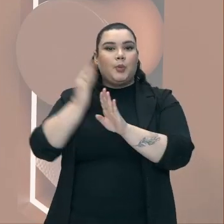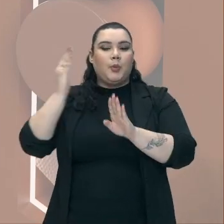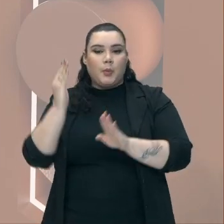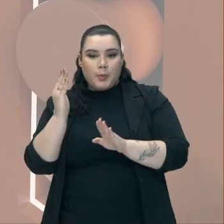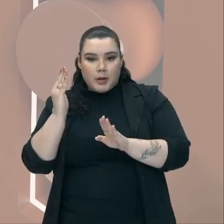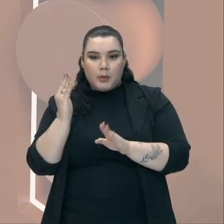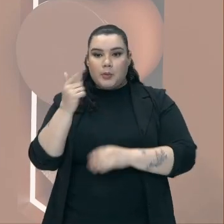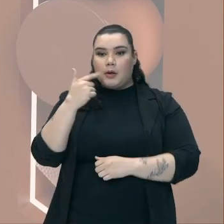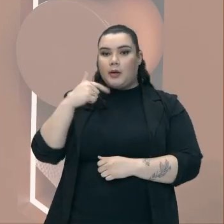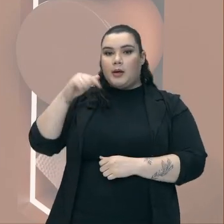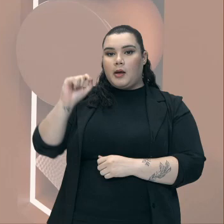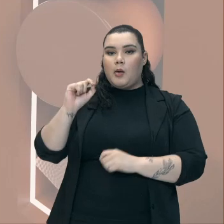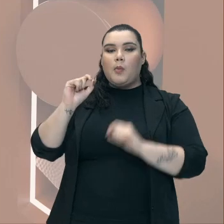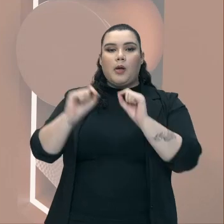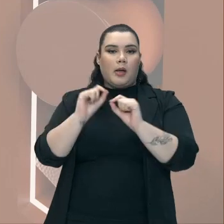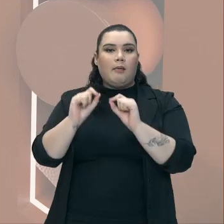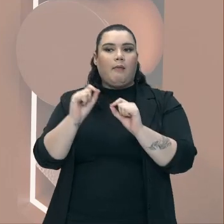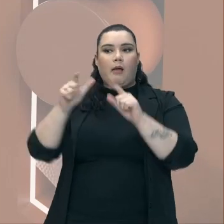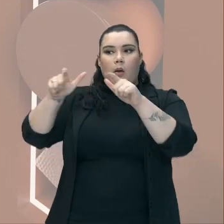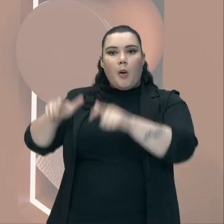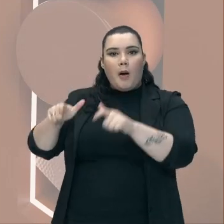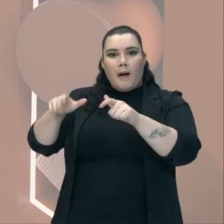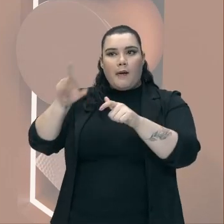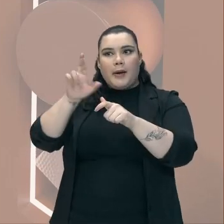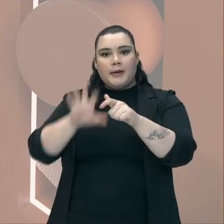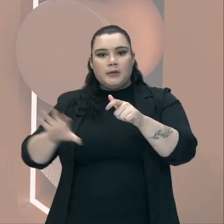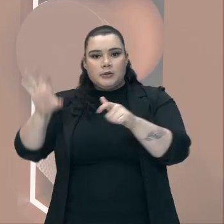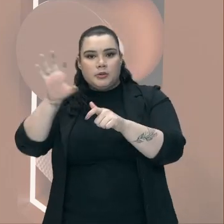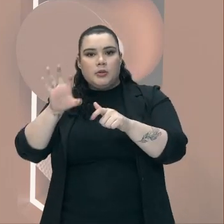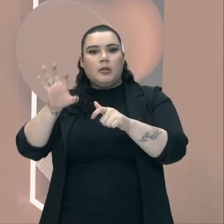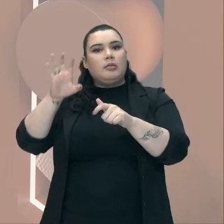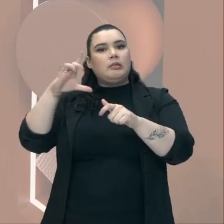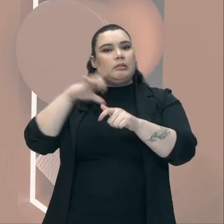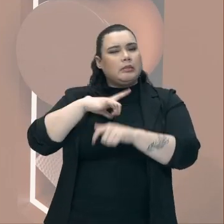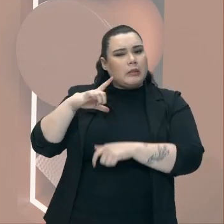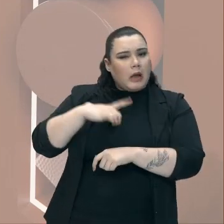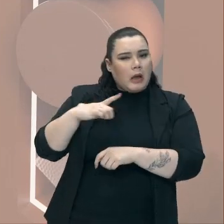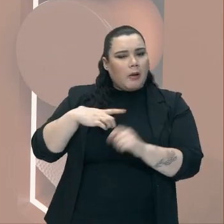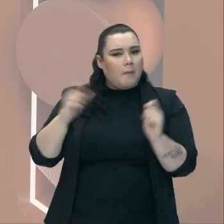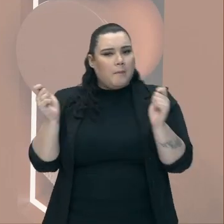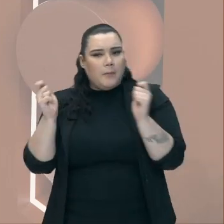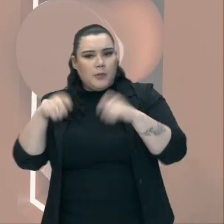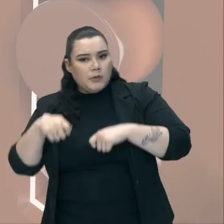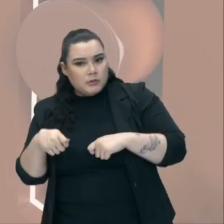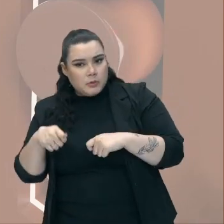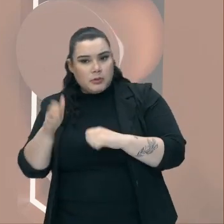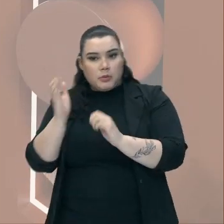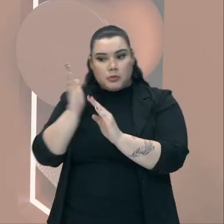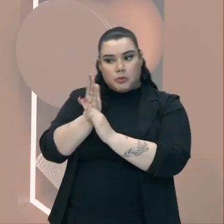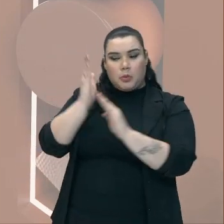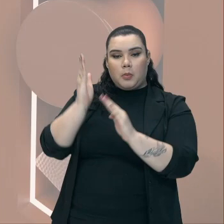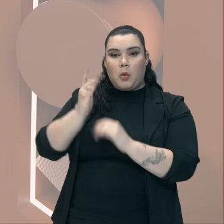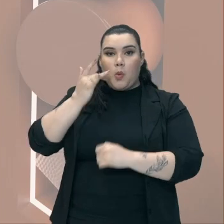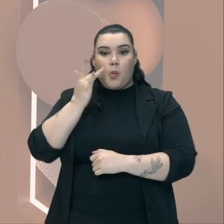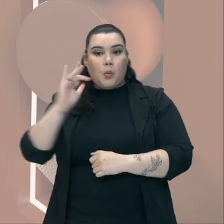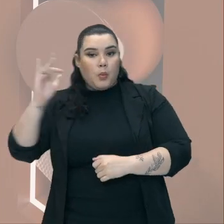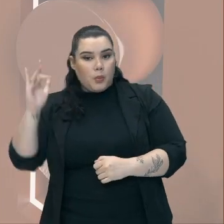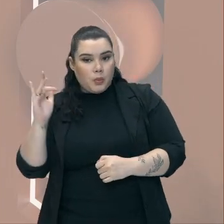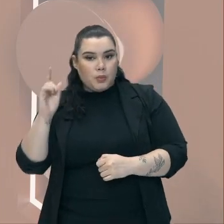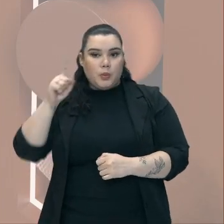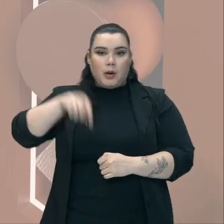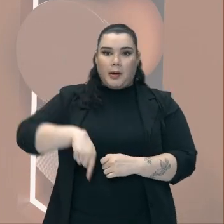Que em determinada Região da colônia Se poderia Encontrar Ouro Que era um metal